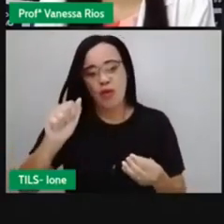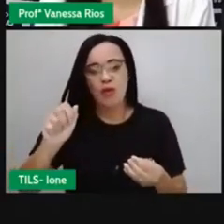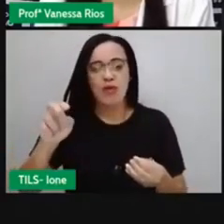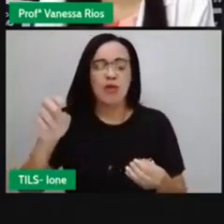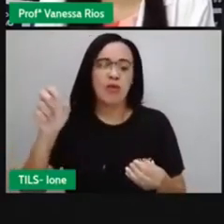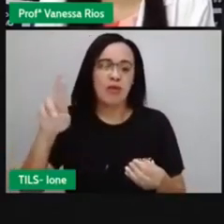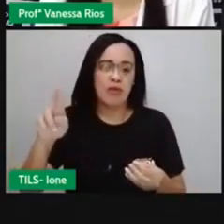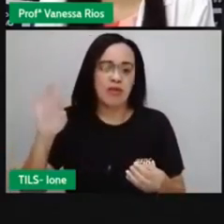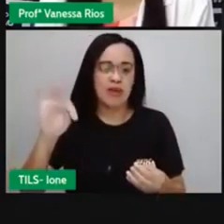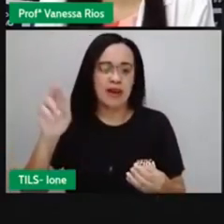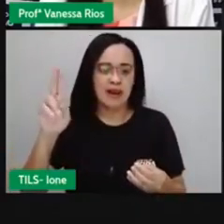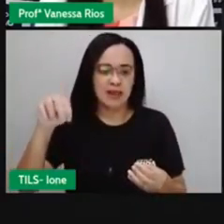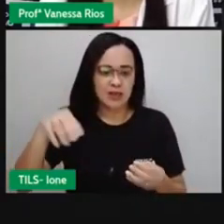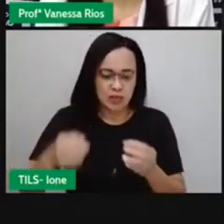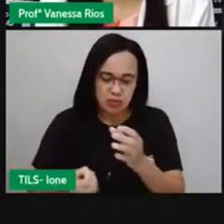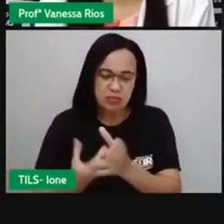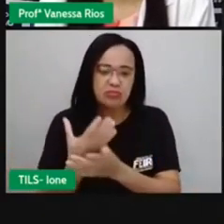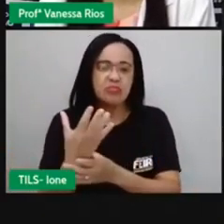mundo.